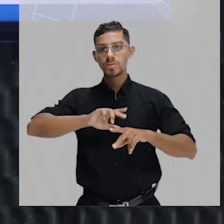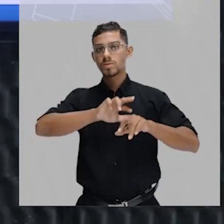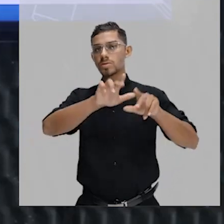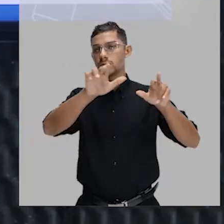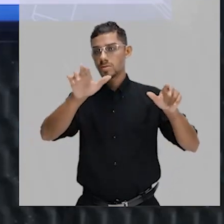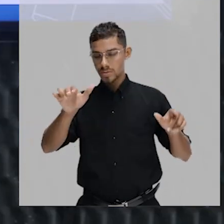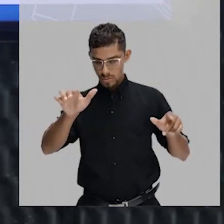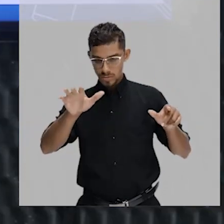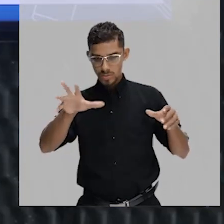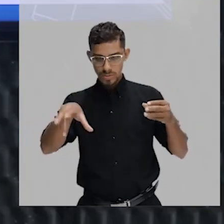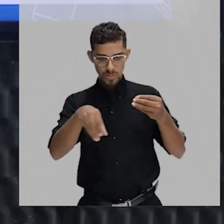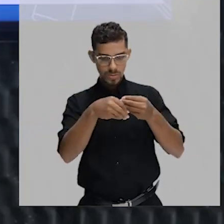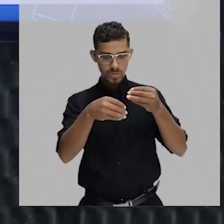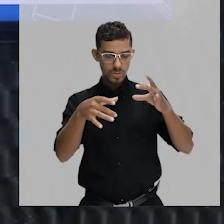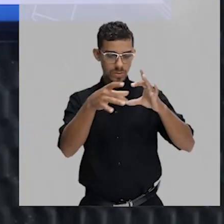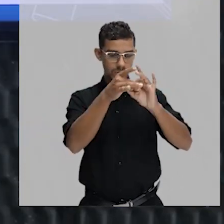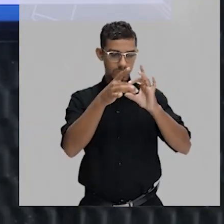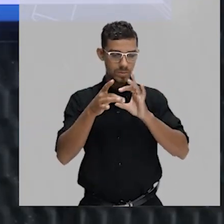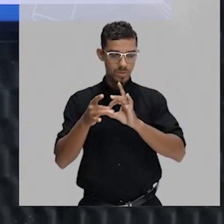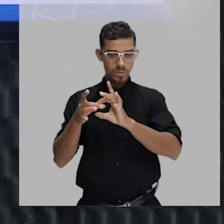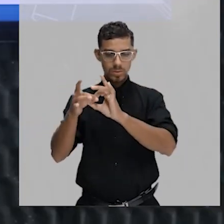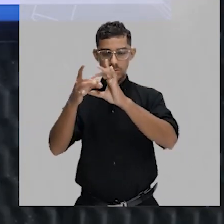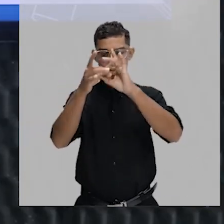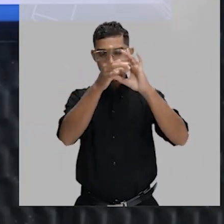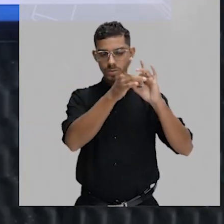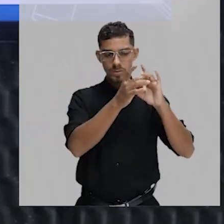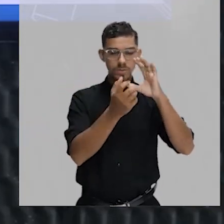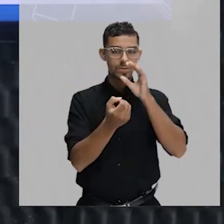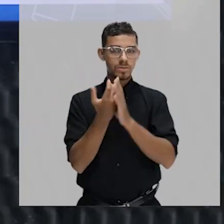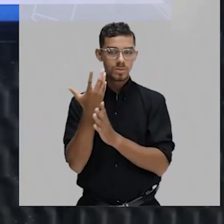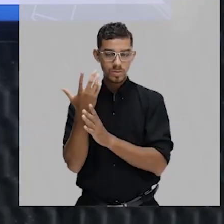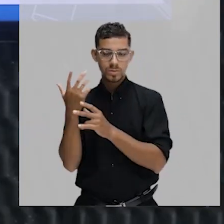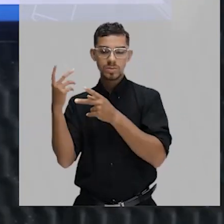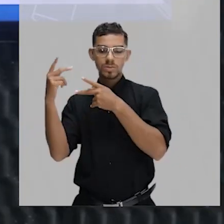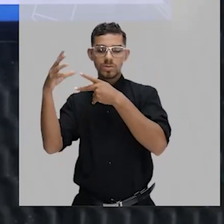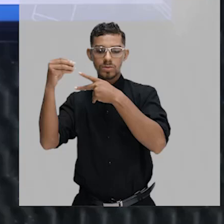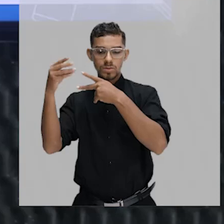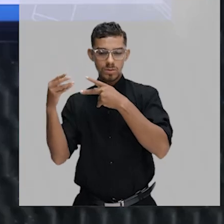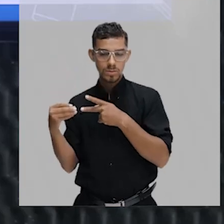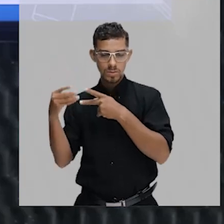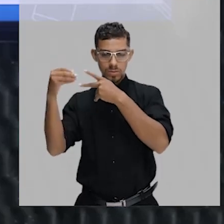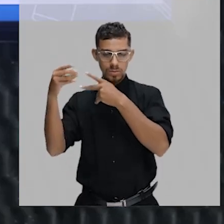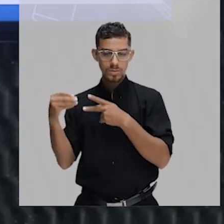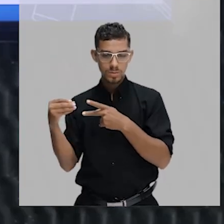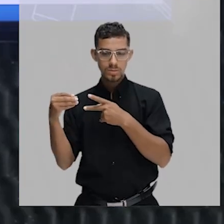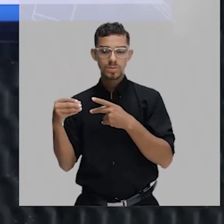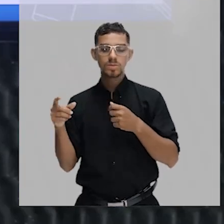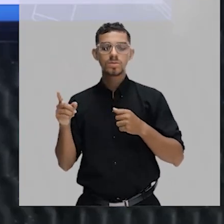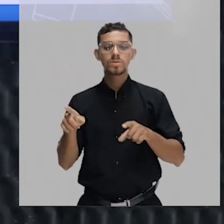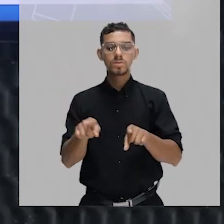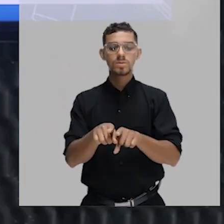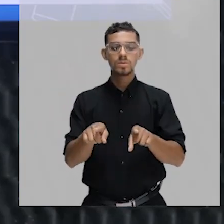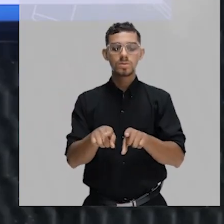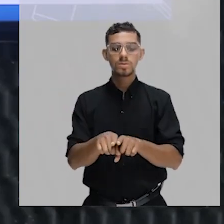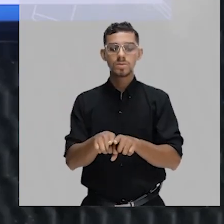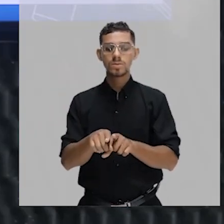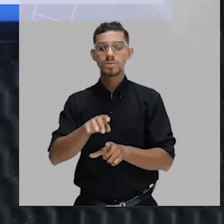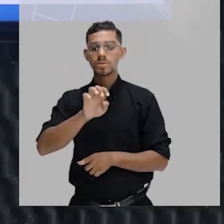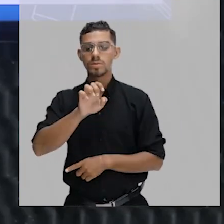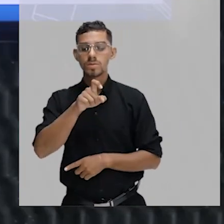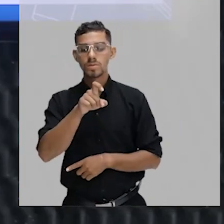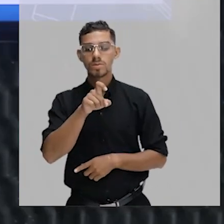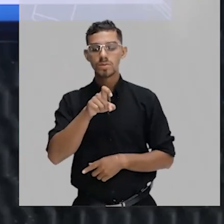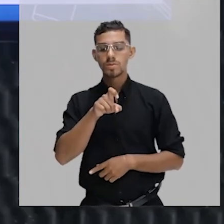aminoácidos ligados entre si formam proteínas, podem formar enzimas. Então, vai depender da sequência